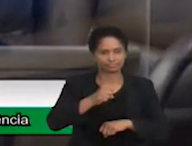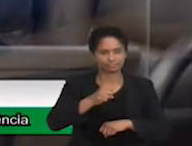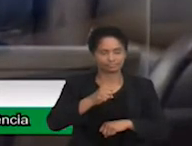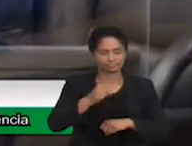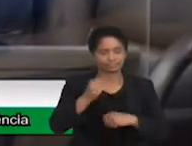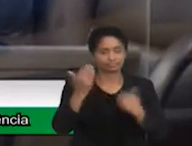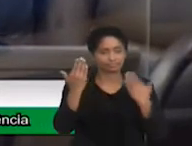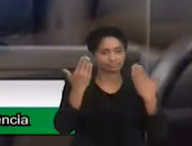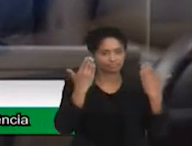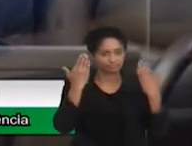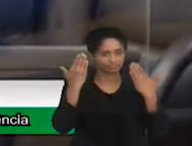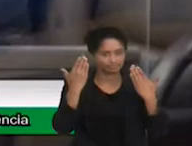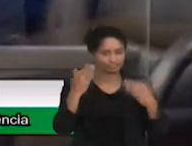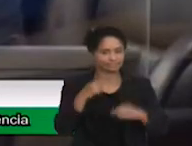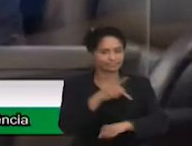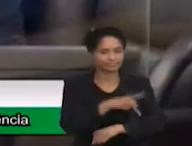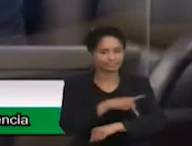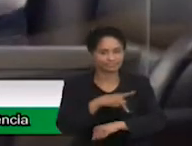neuropsicodagoga.